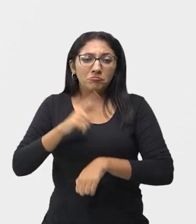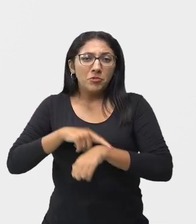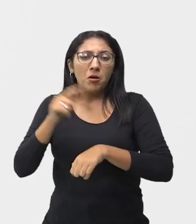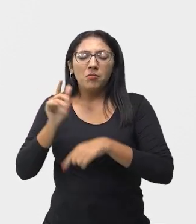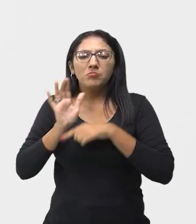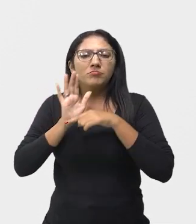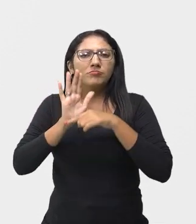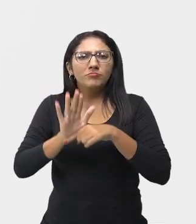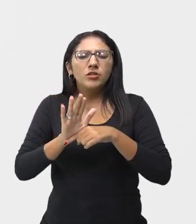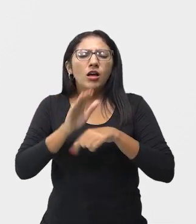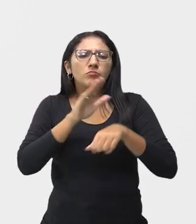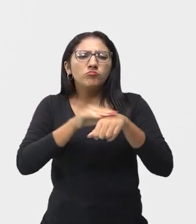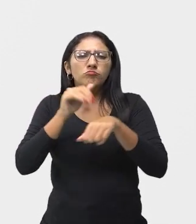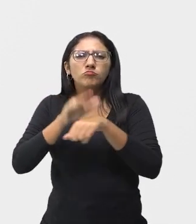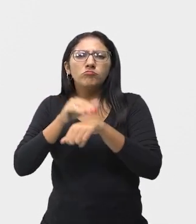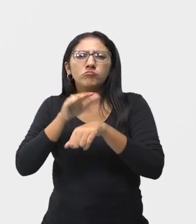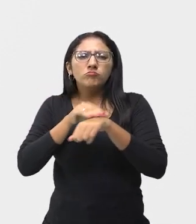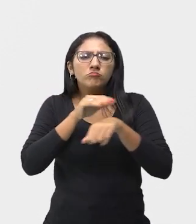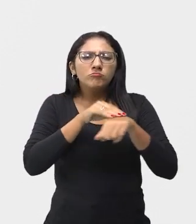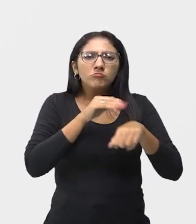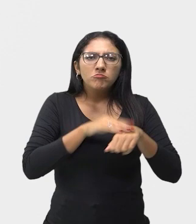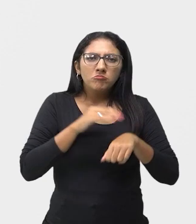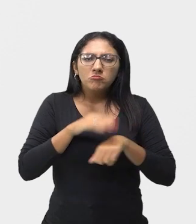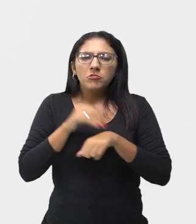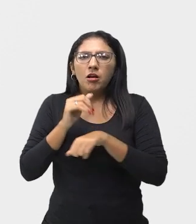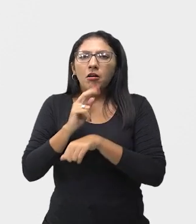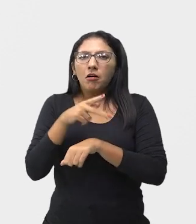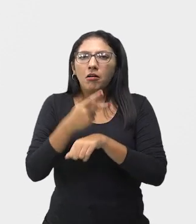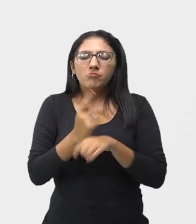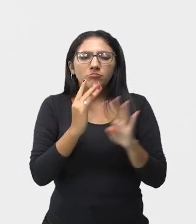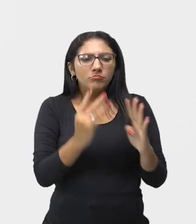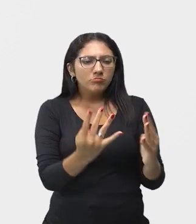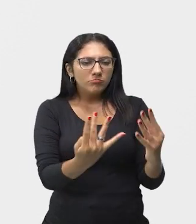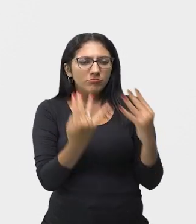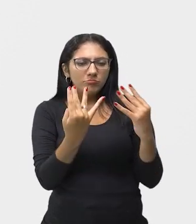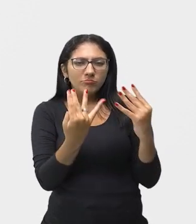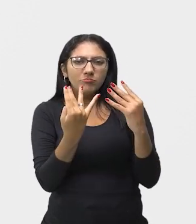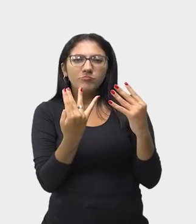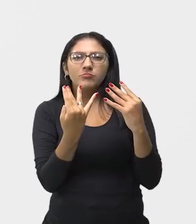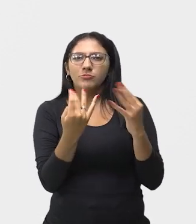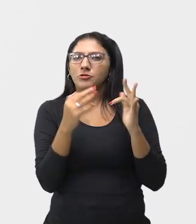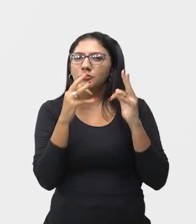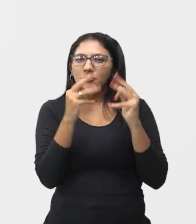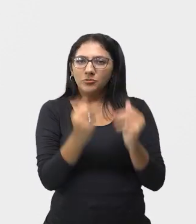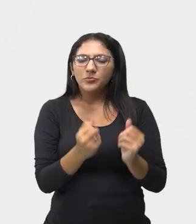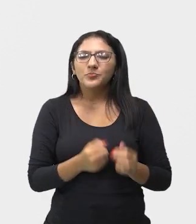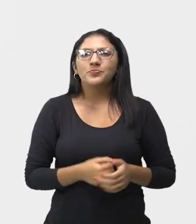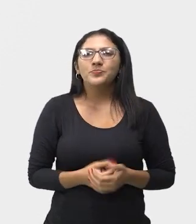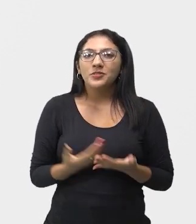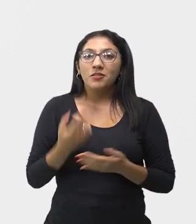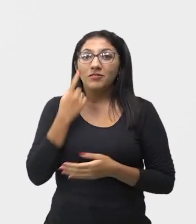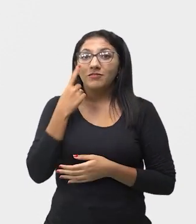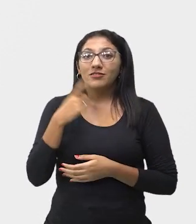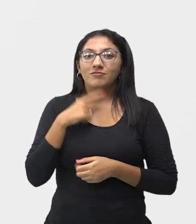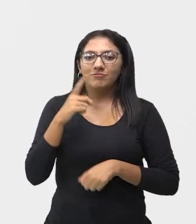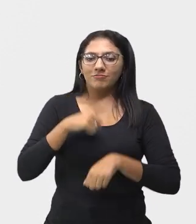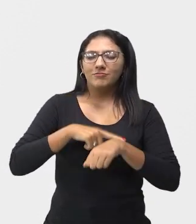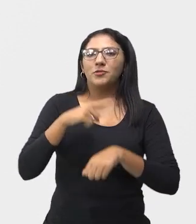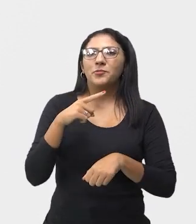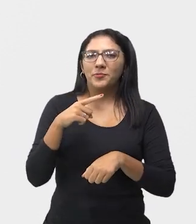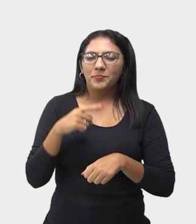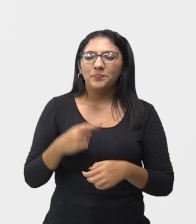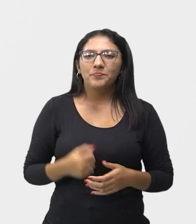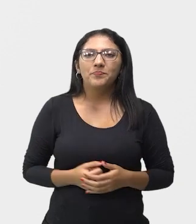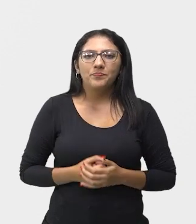no público, chamavam o público ali. Várias pessoas assistiam ali. Então, eles faziam uma improvisação.